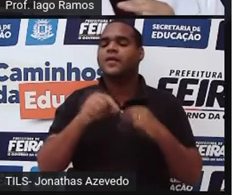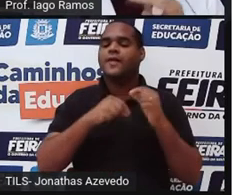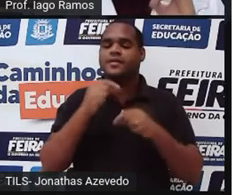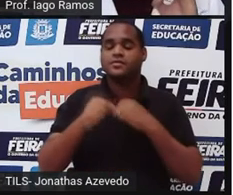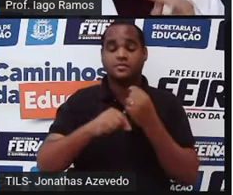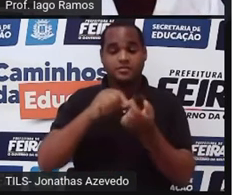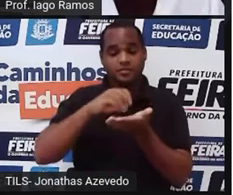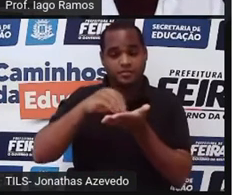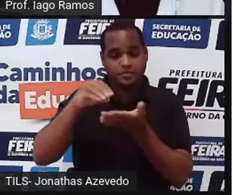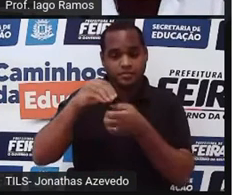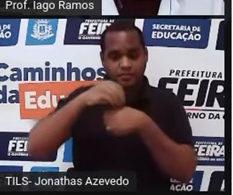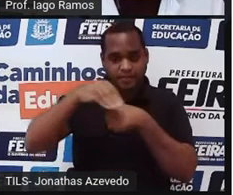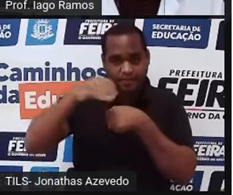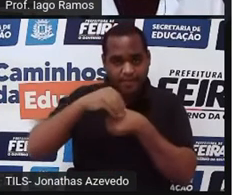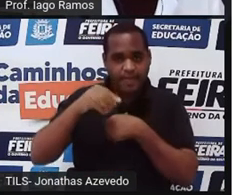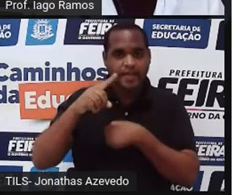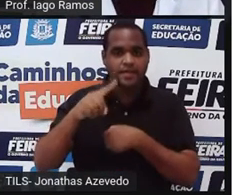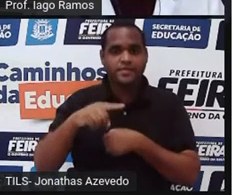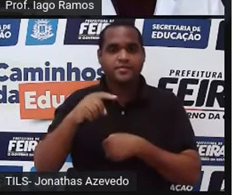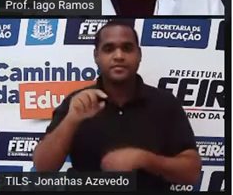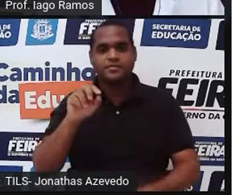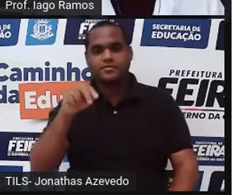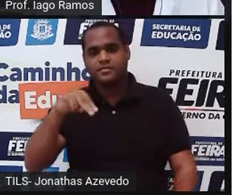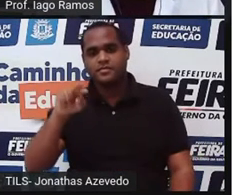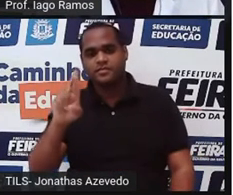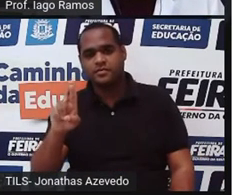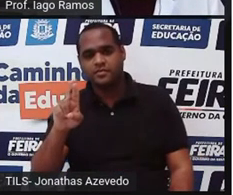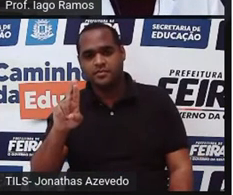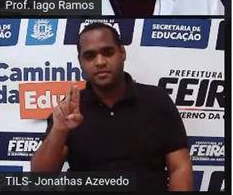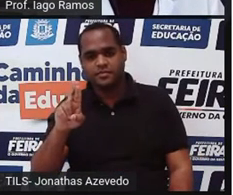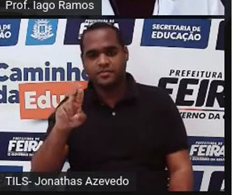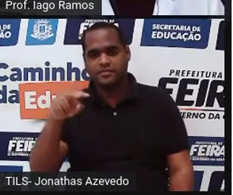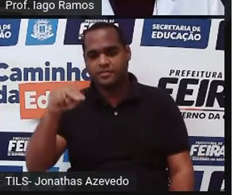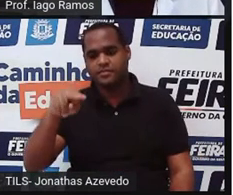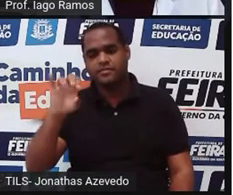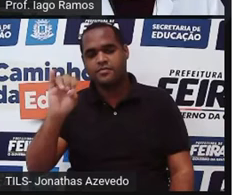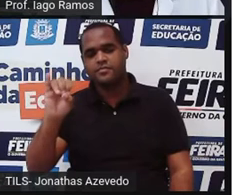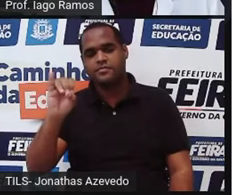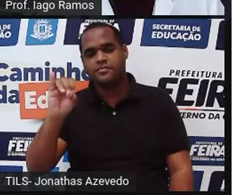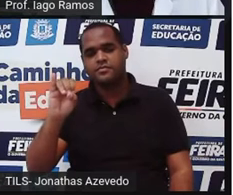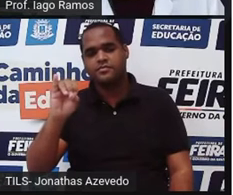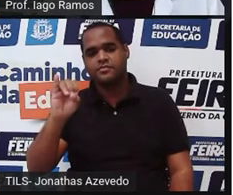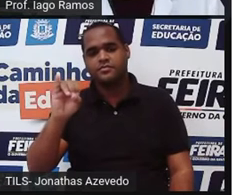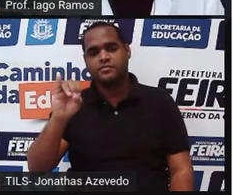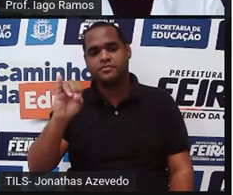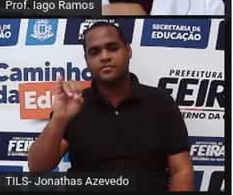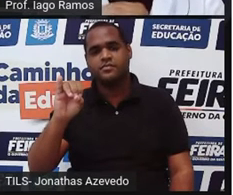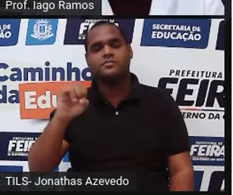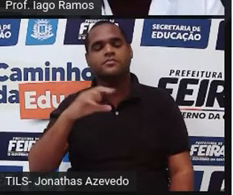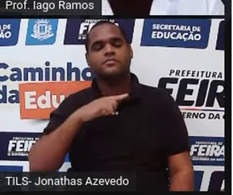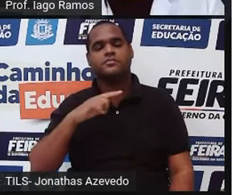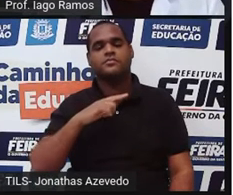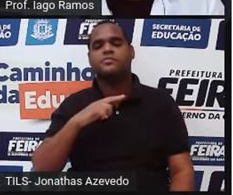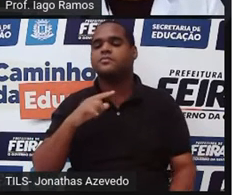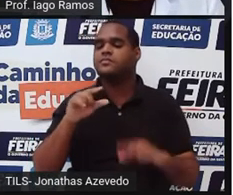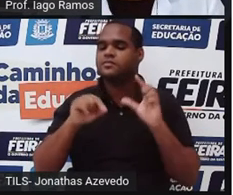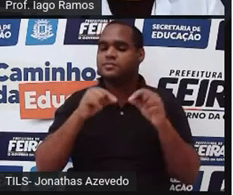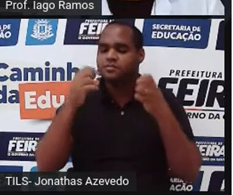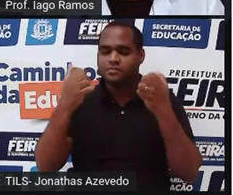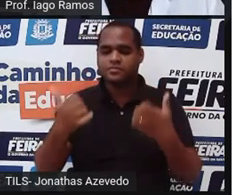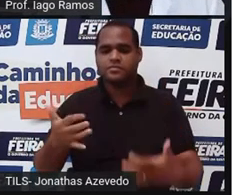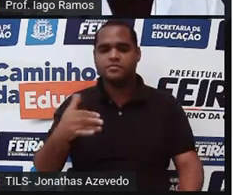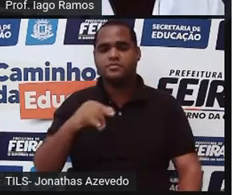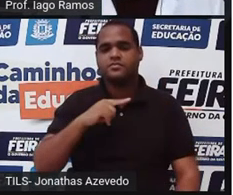os números racionais e os números irracionais, certo? O que são números